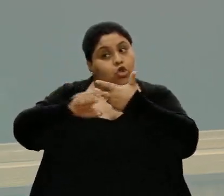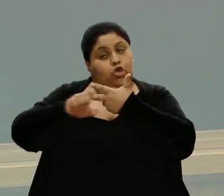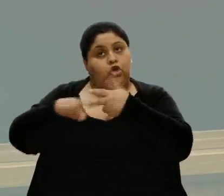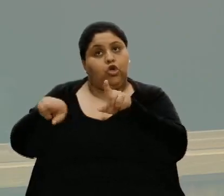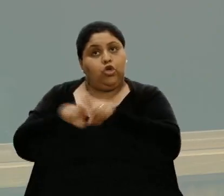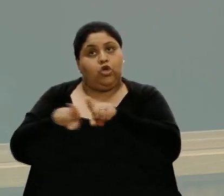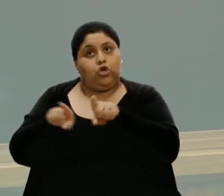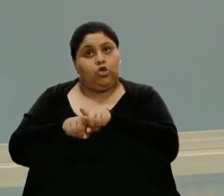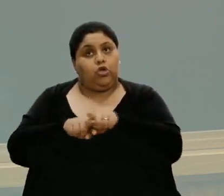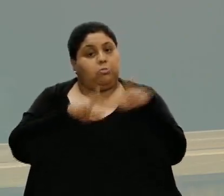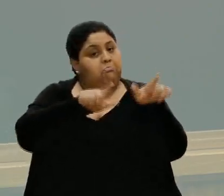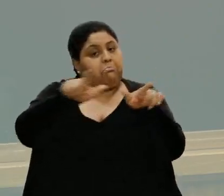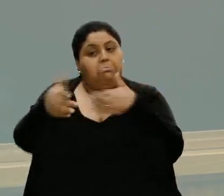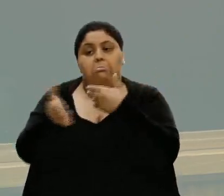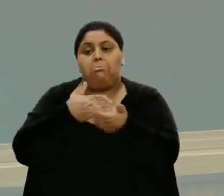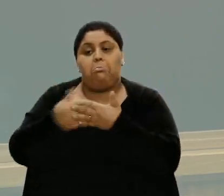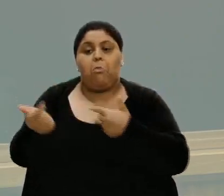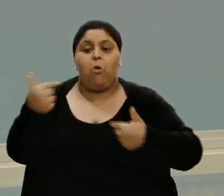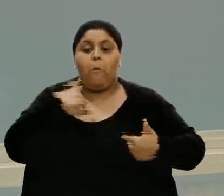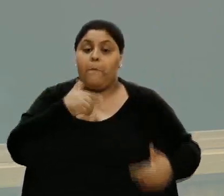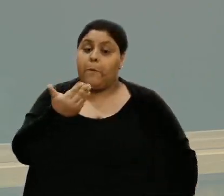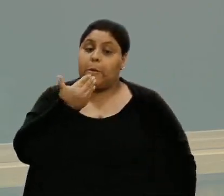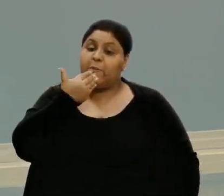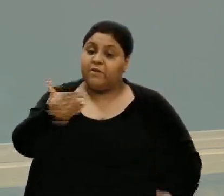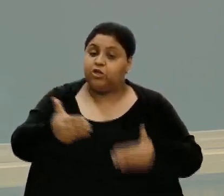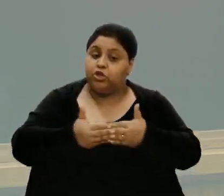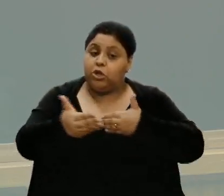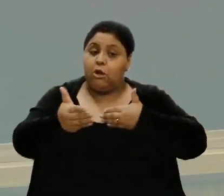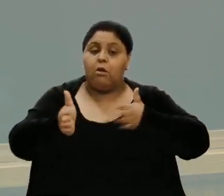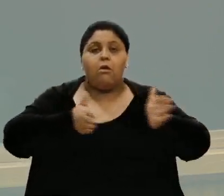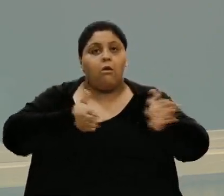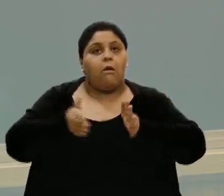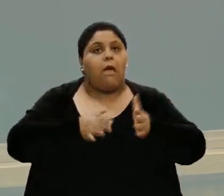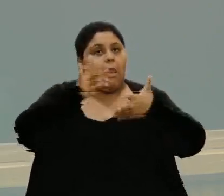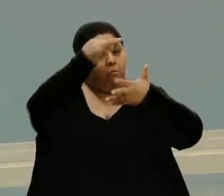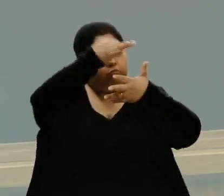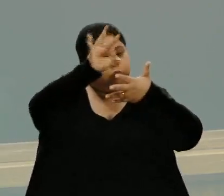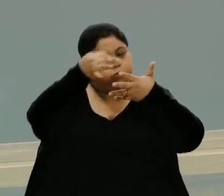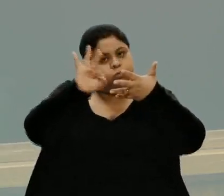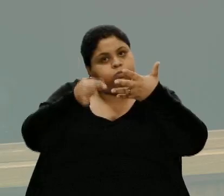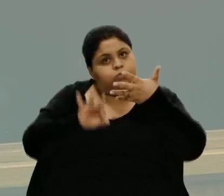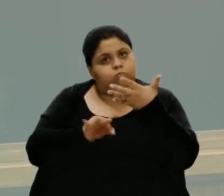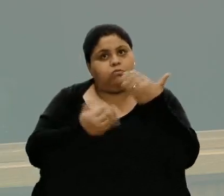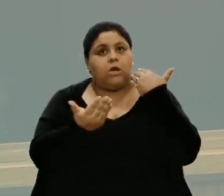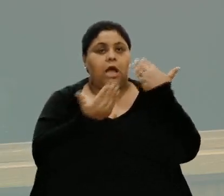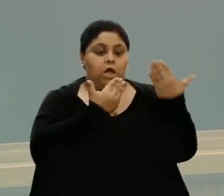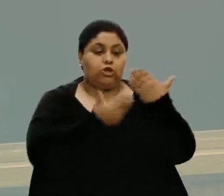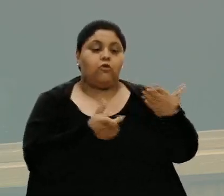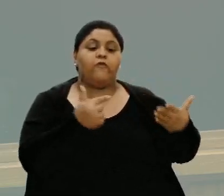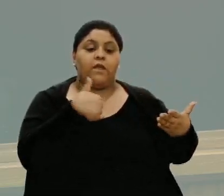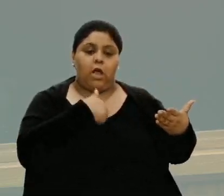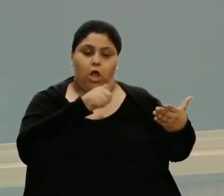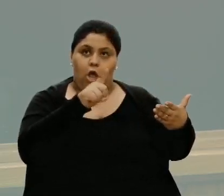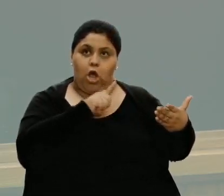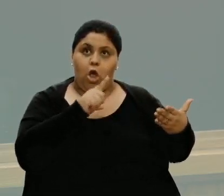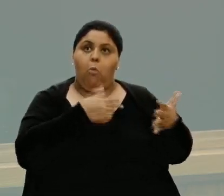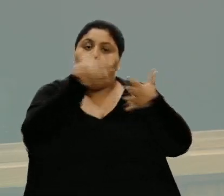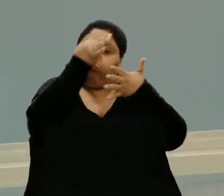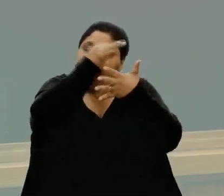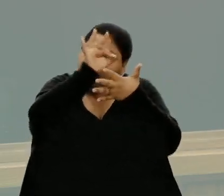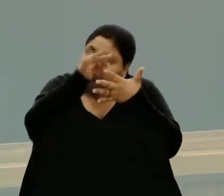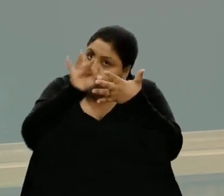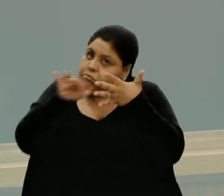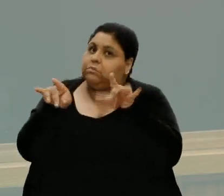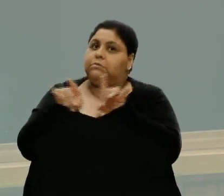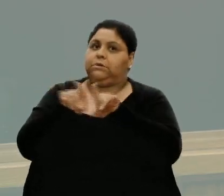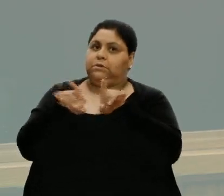e onde eu estiver. Então, o meu pedido de vista era bem pontual, as dúvidas que eu tinha eram bem pontuais,